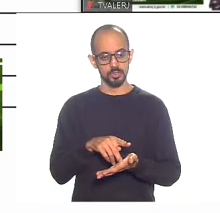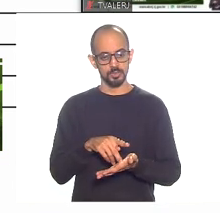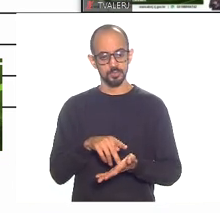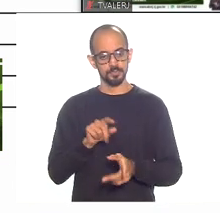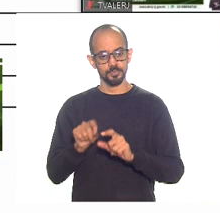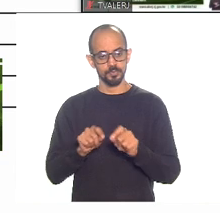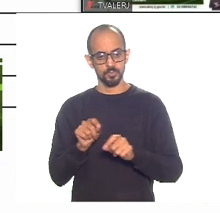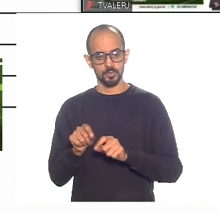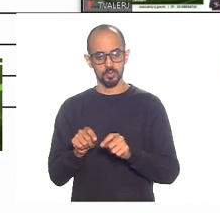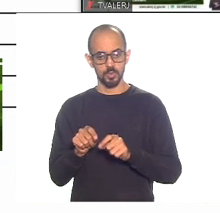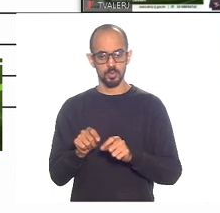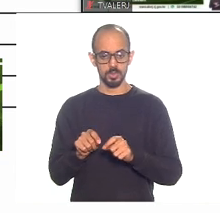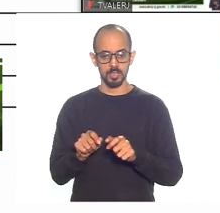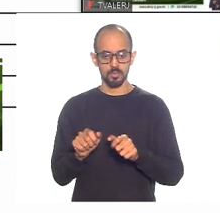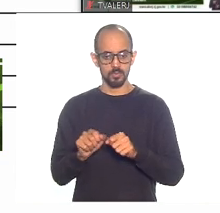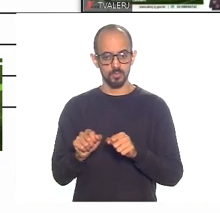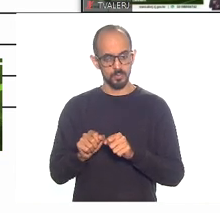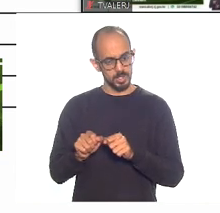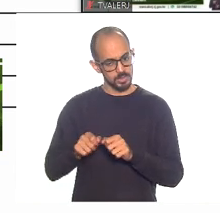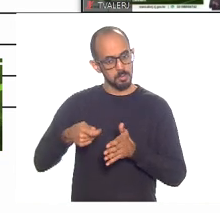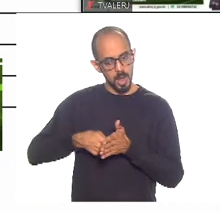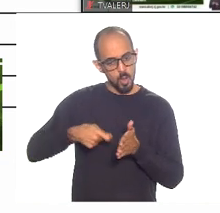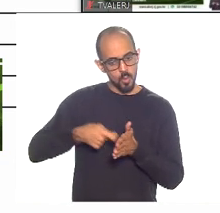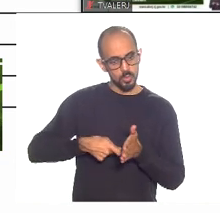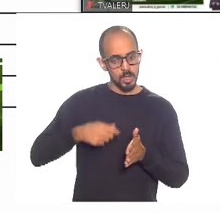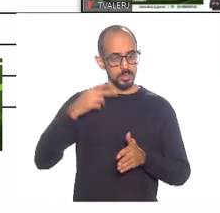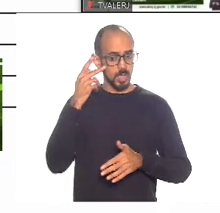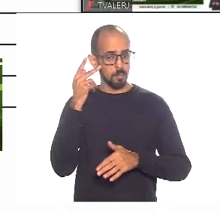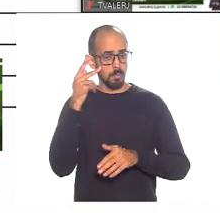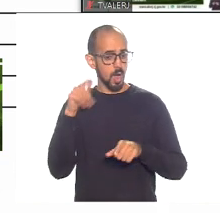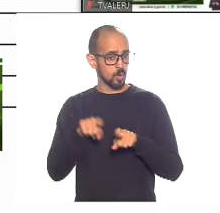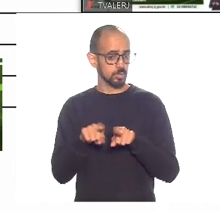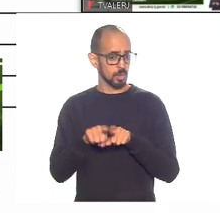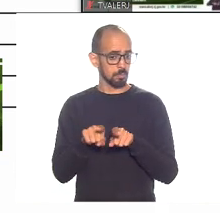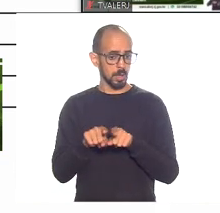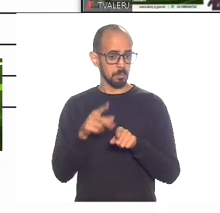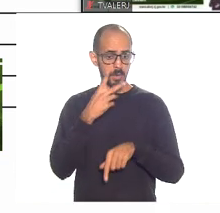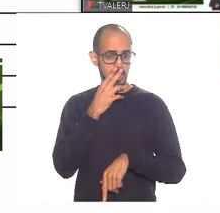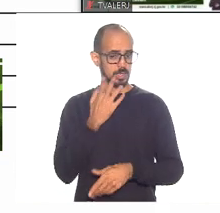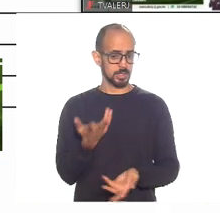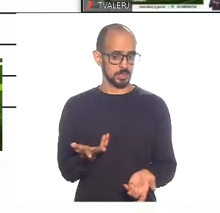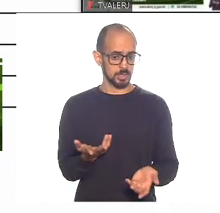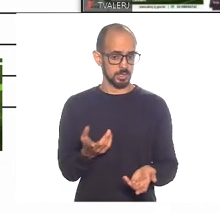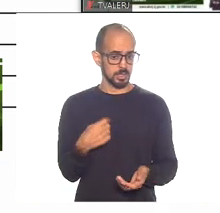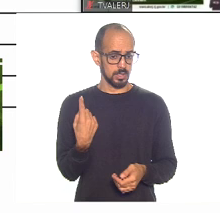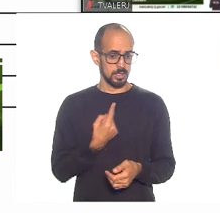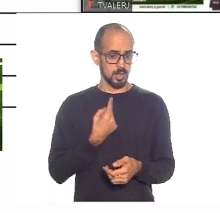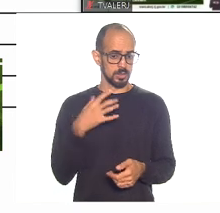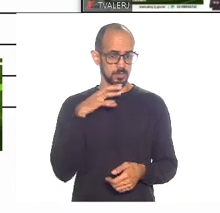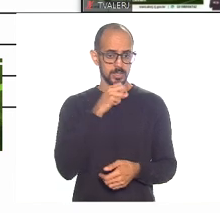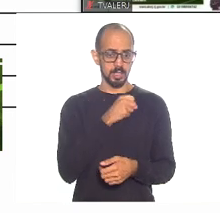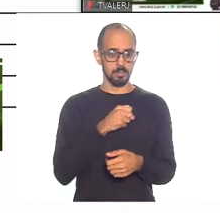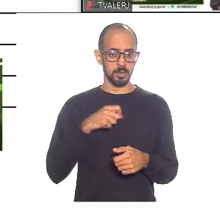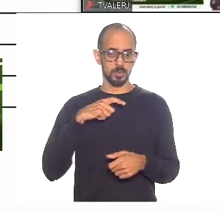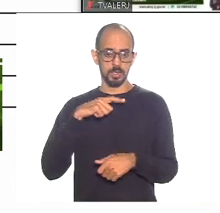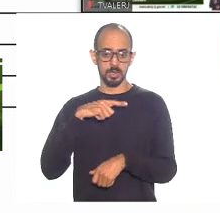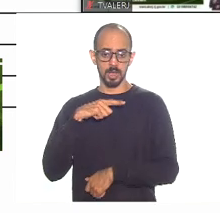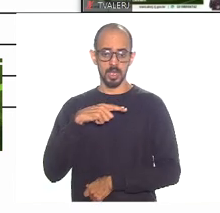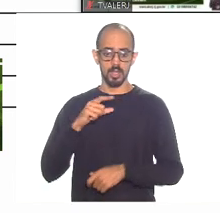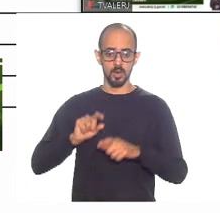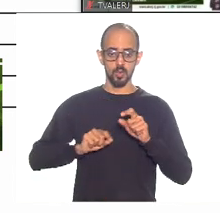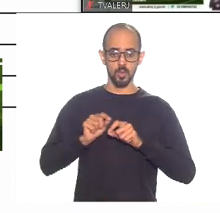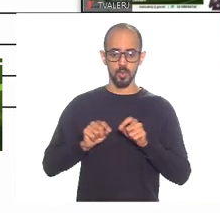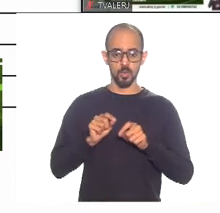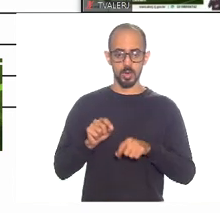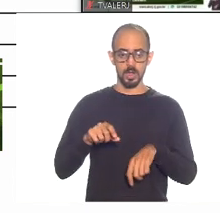coisa muito mais parecida. São Paulo é parecido com a gente, mas a gente viu lá, quer dizer, qual é o RCR, qual é o ICMS